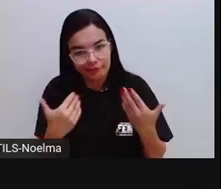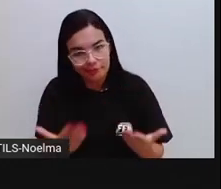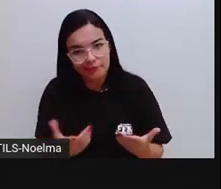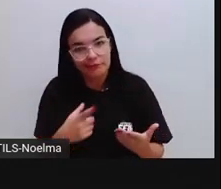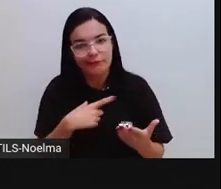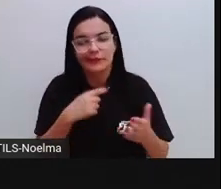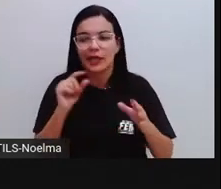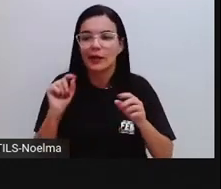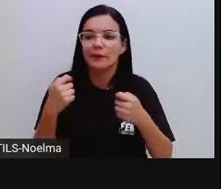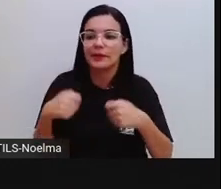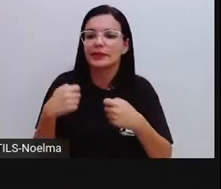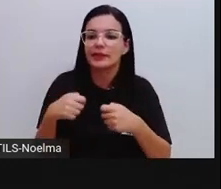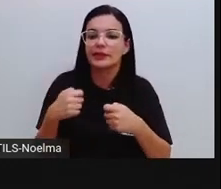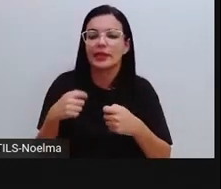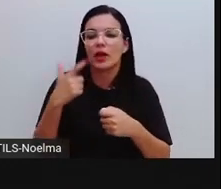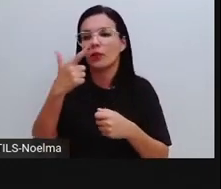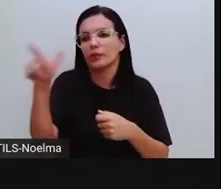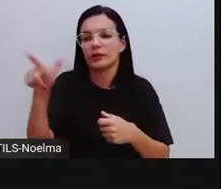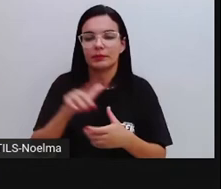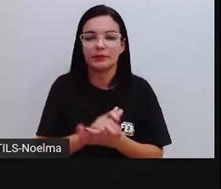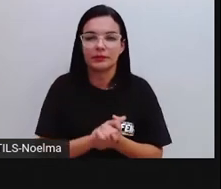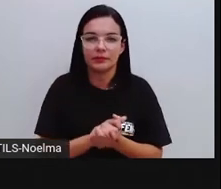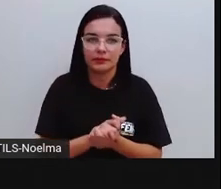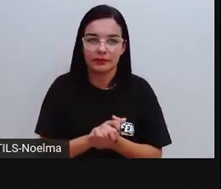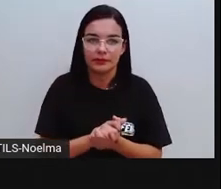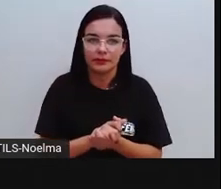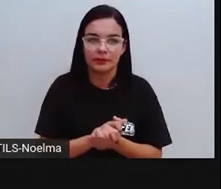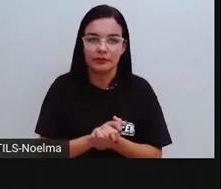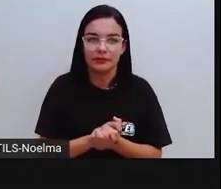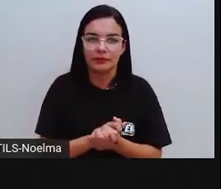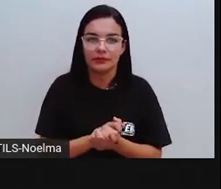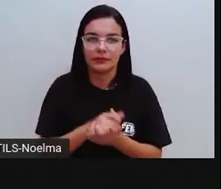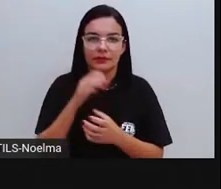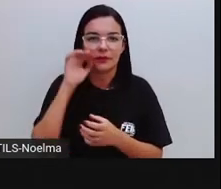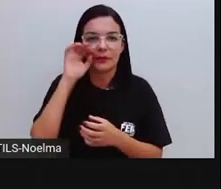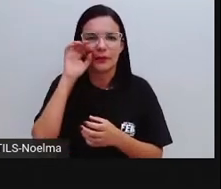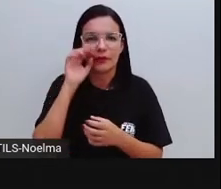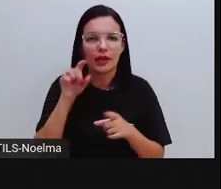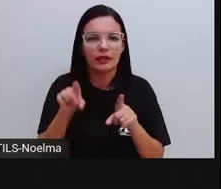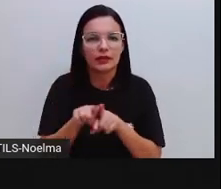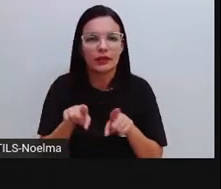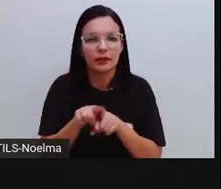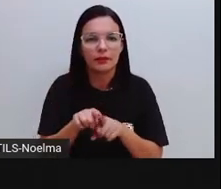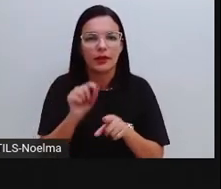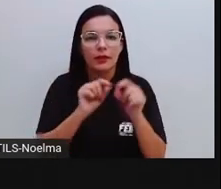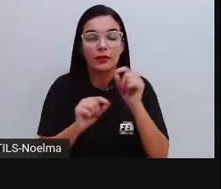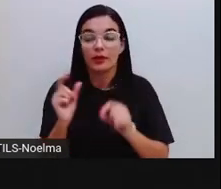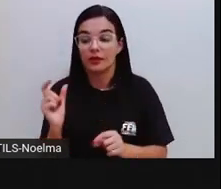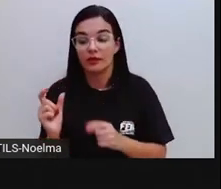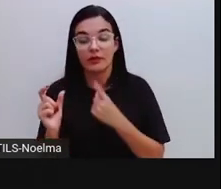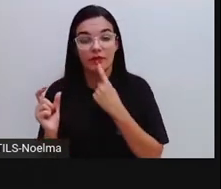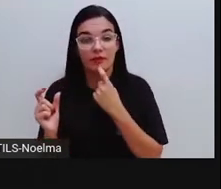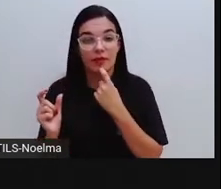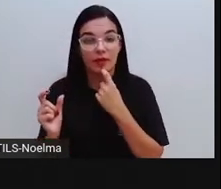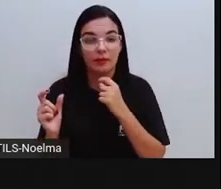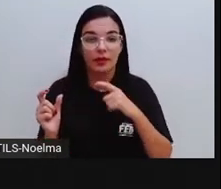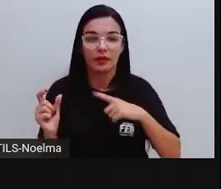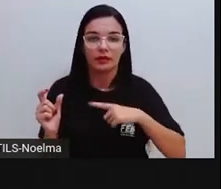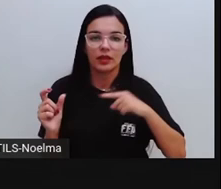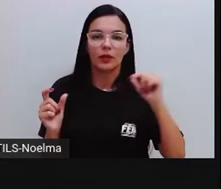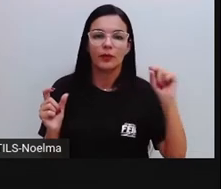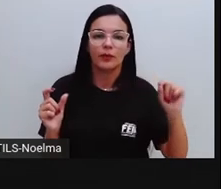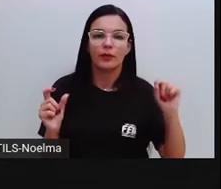aí de dependência, né? De outro fato. E a gente observa aqui, além do verbo, a